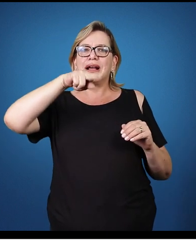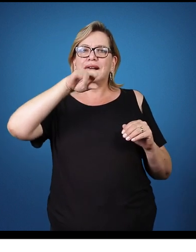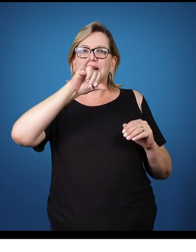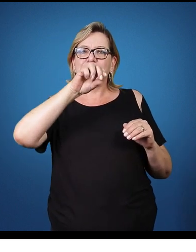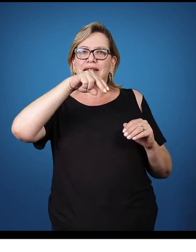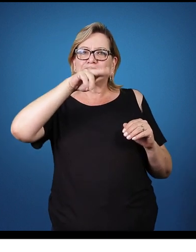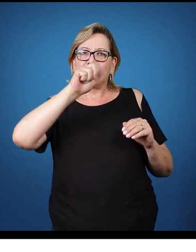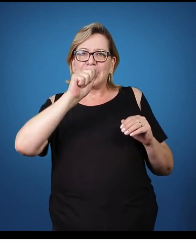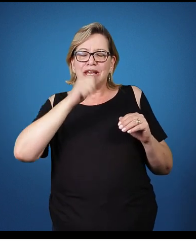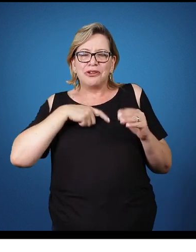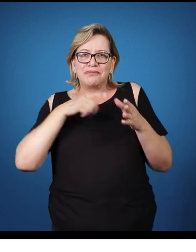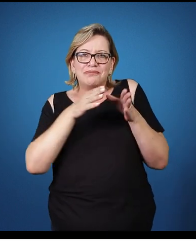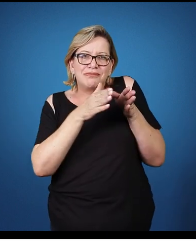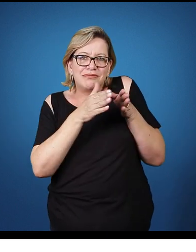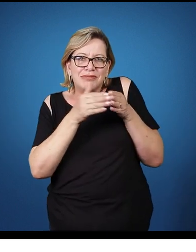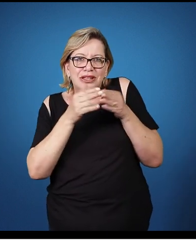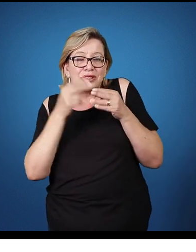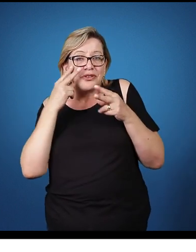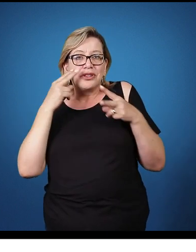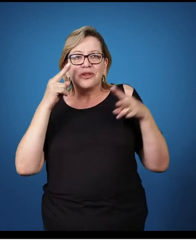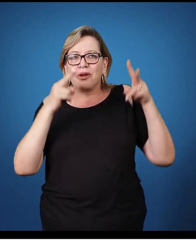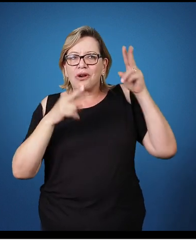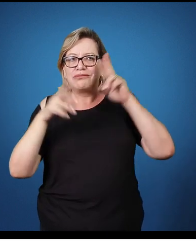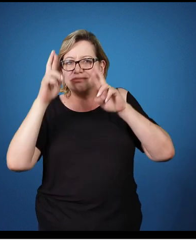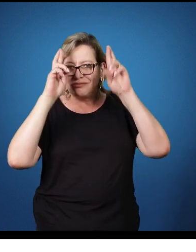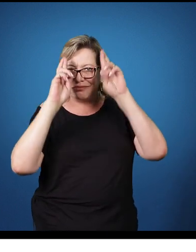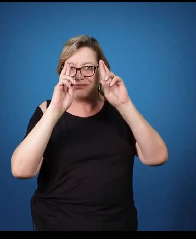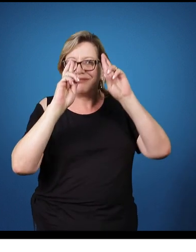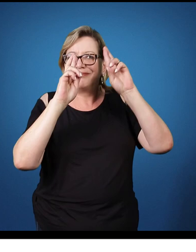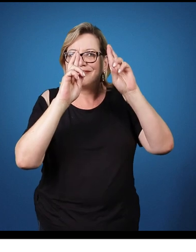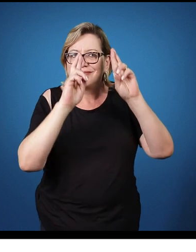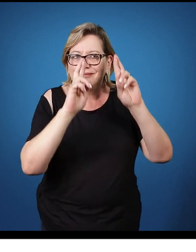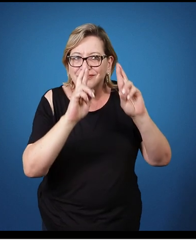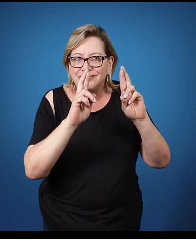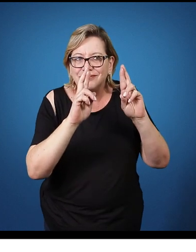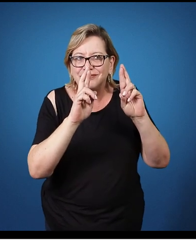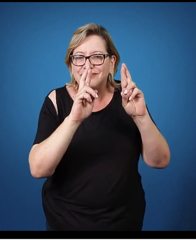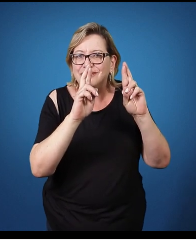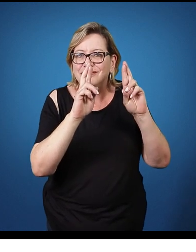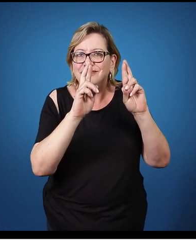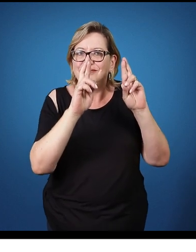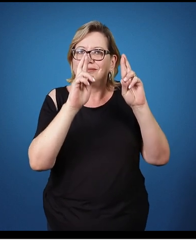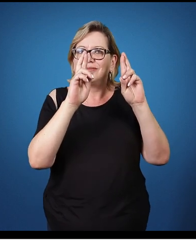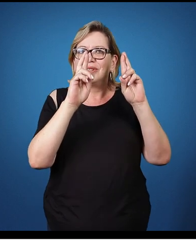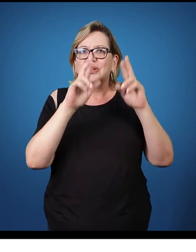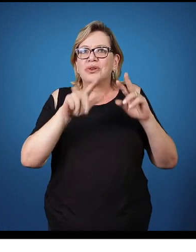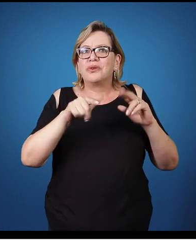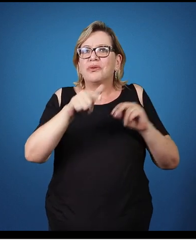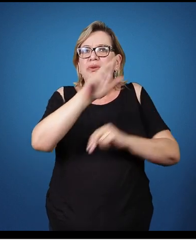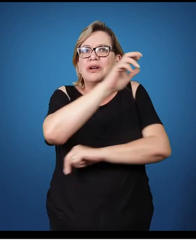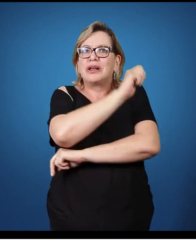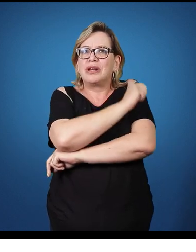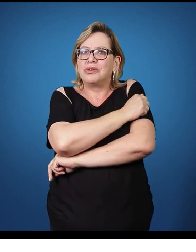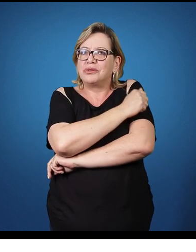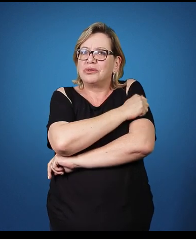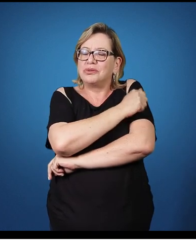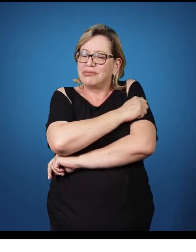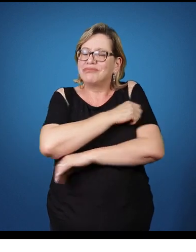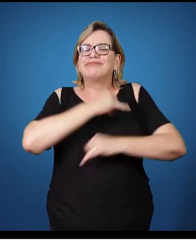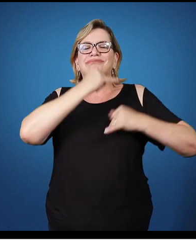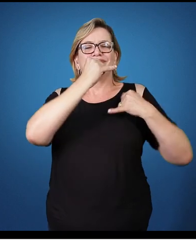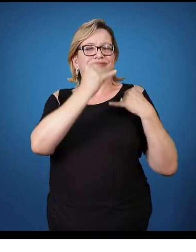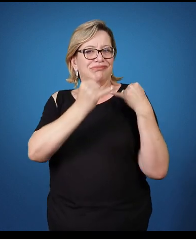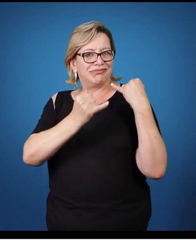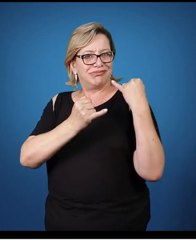Peço, então, o olhar respeitoso de vocês para com os alunos, atores e jogadores,